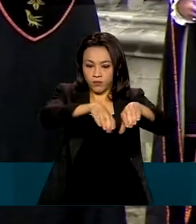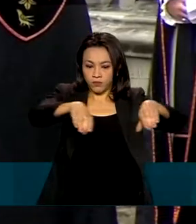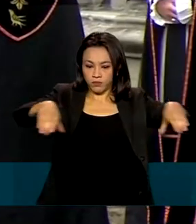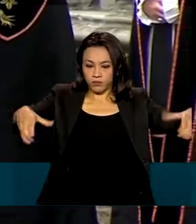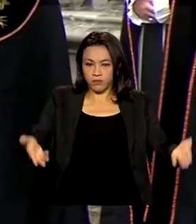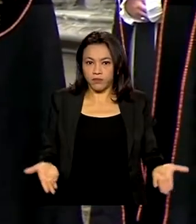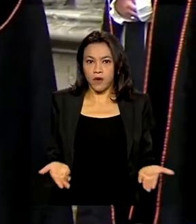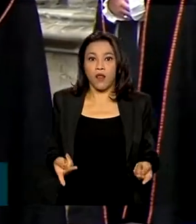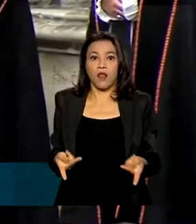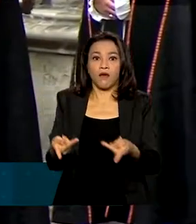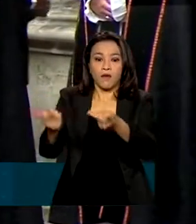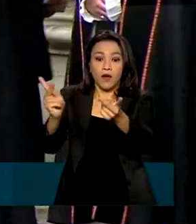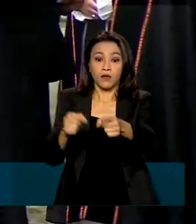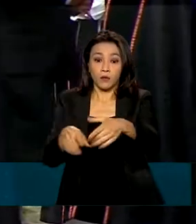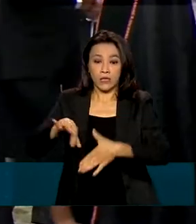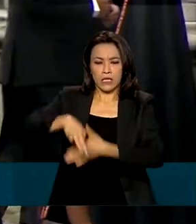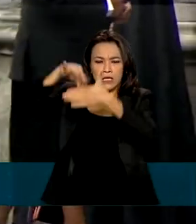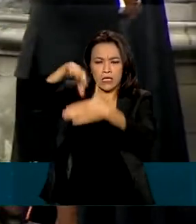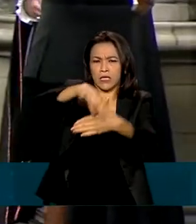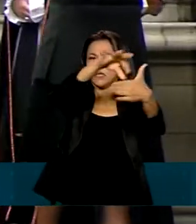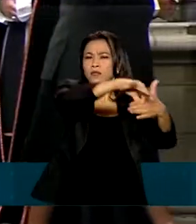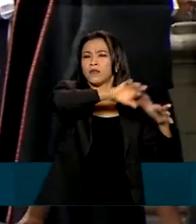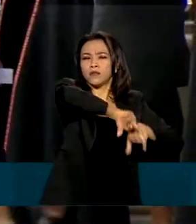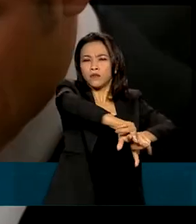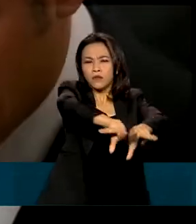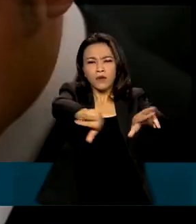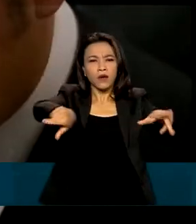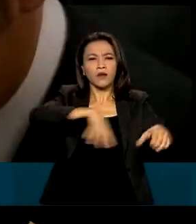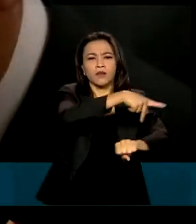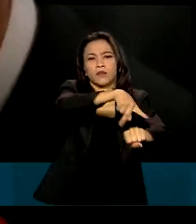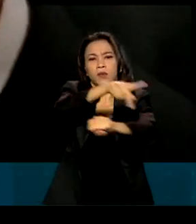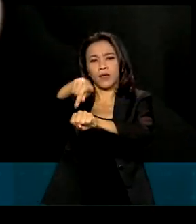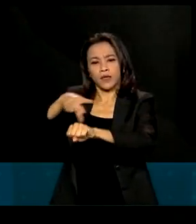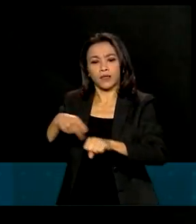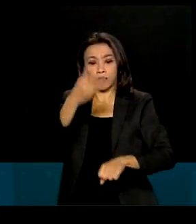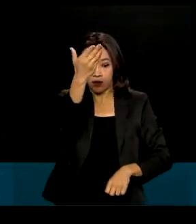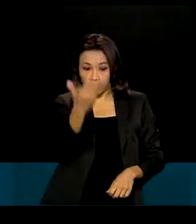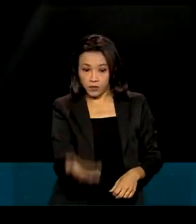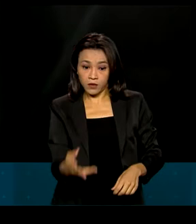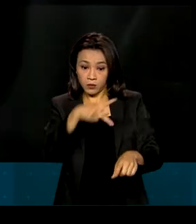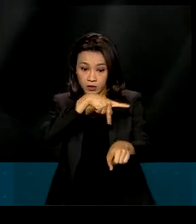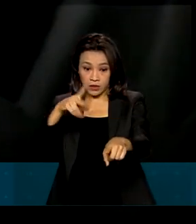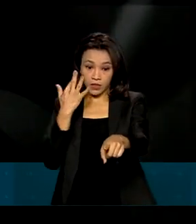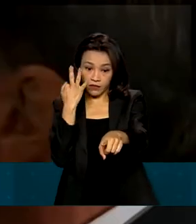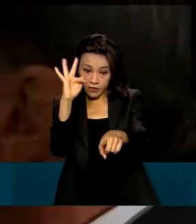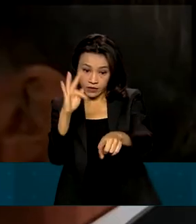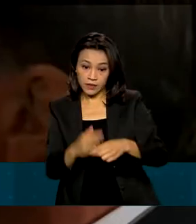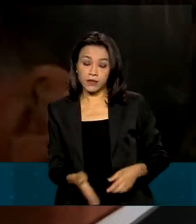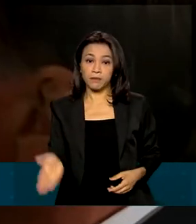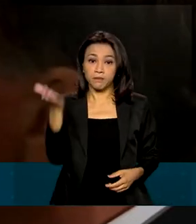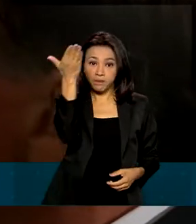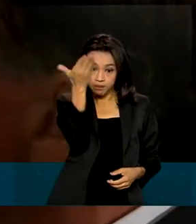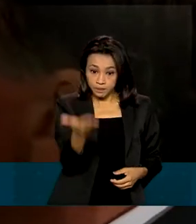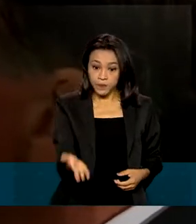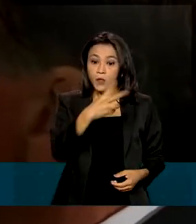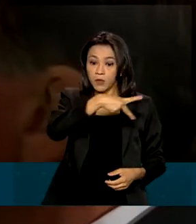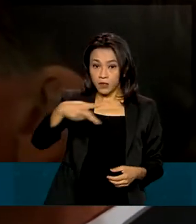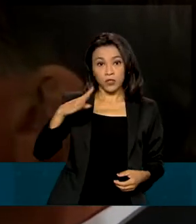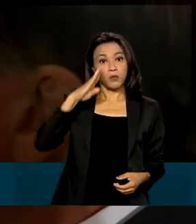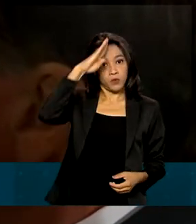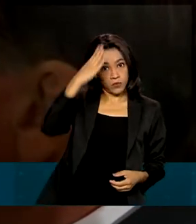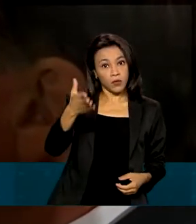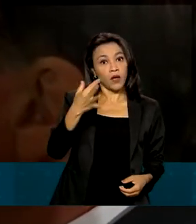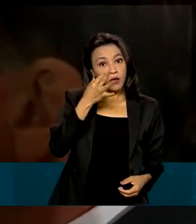realeza e líderes de Estado de vários países, como o presidente da França, Emmanuel Macron, e o presidente Jair